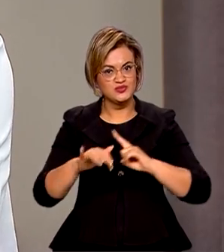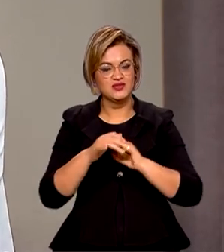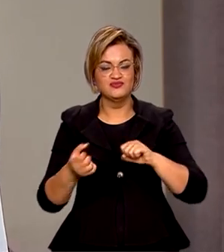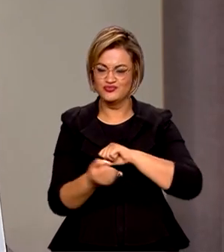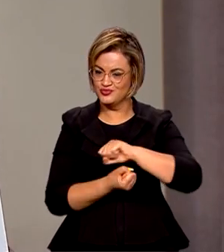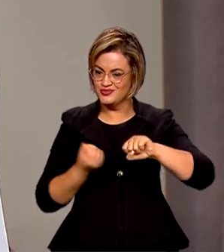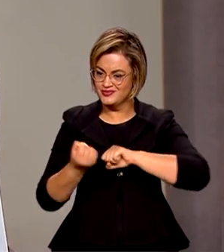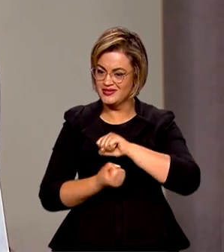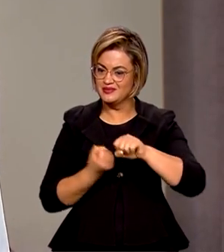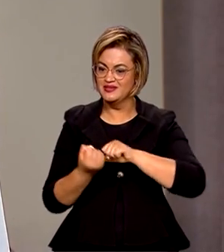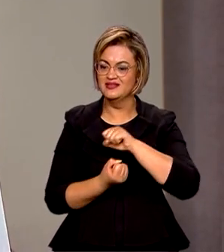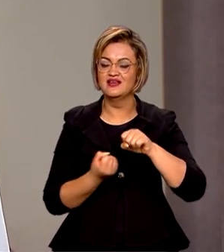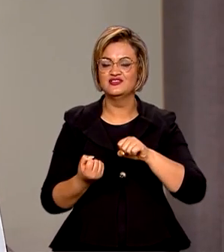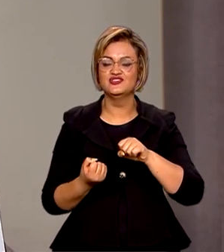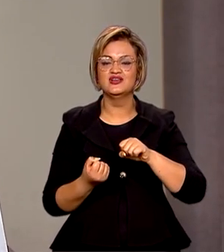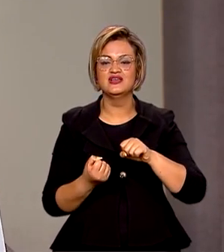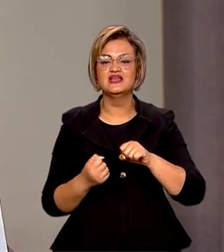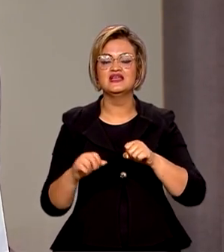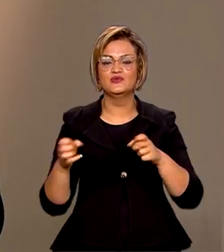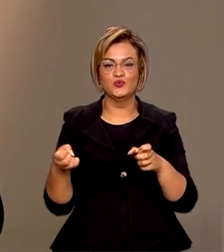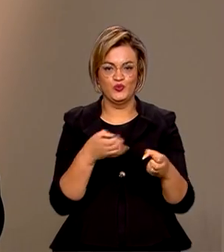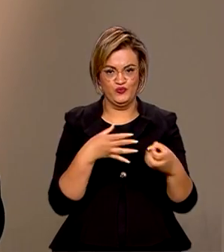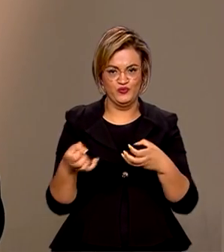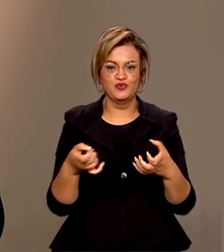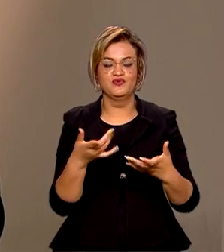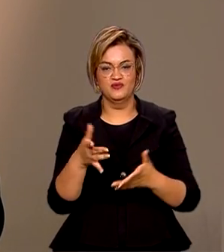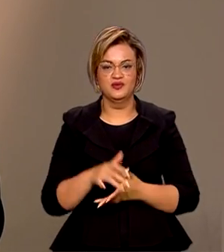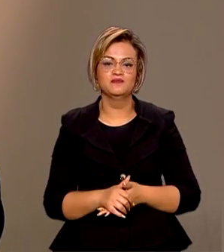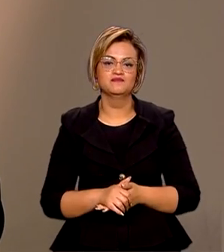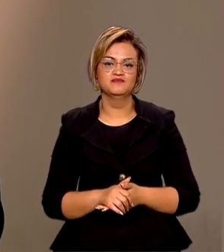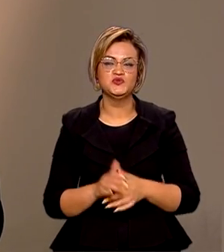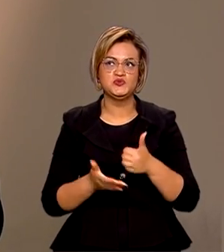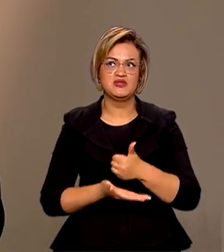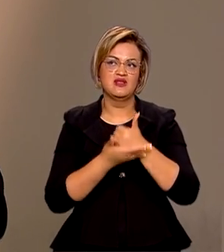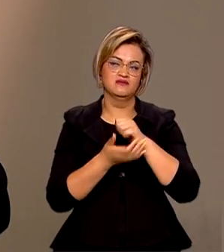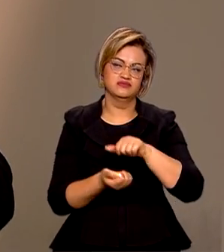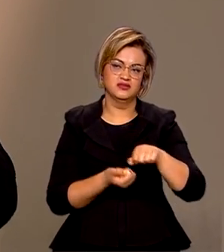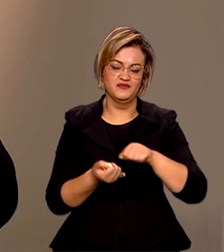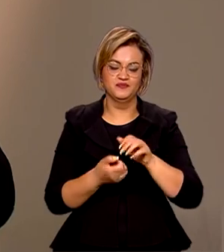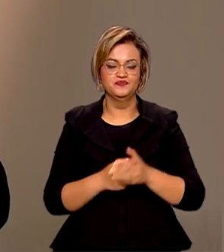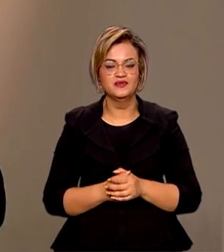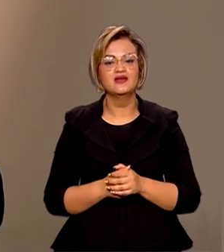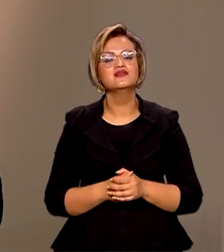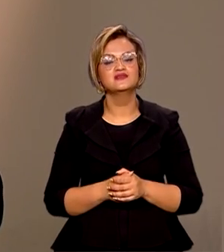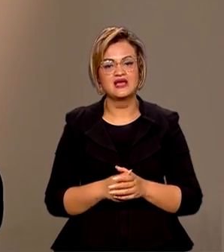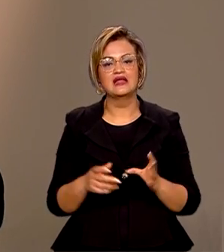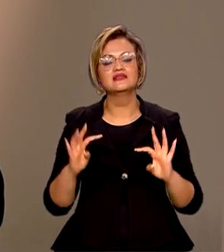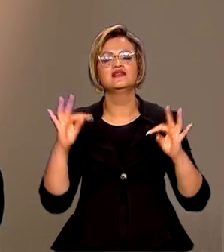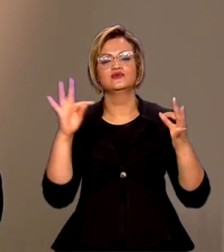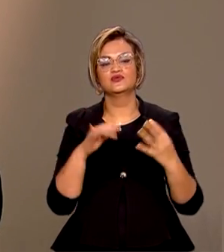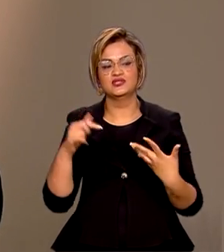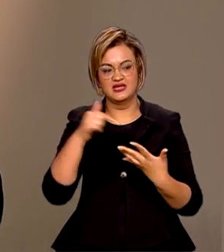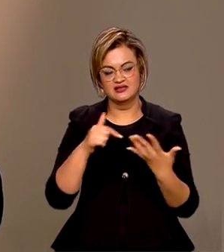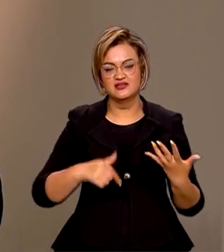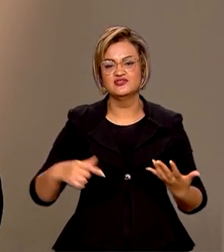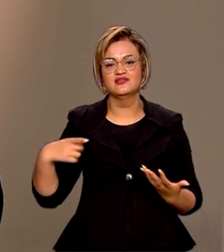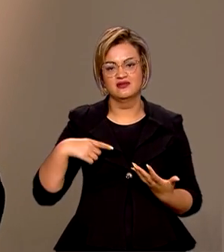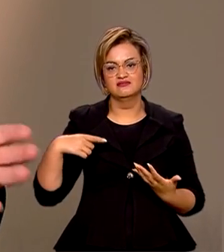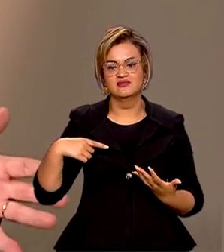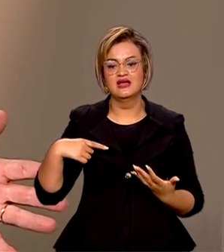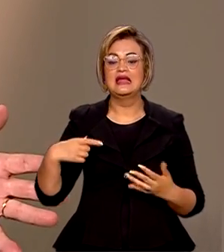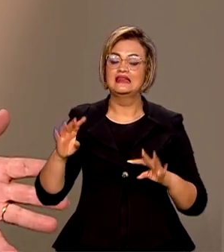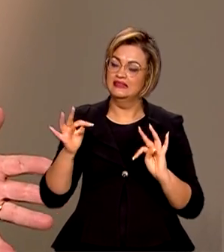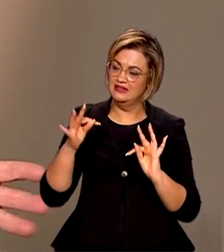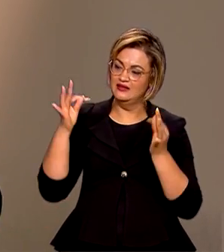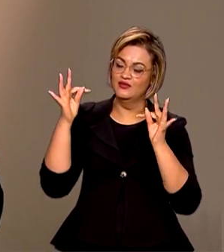e, como o senhor defende, na inovação. Na inovação. A tecnologia, ela permeia todos esses aspectos, né? Porque a tecnologia é a